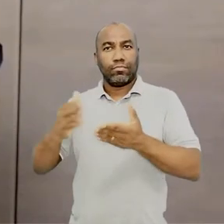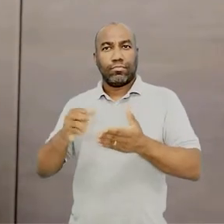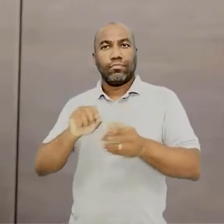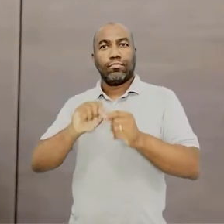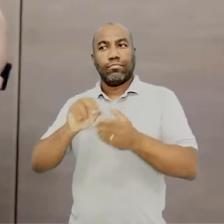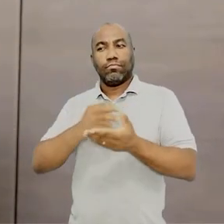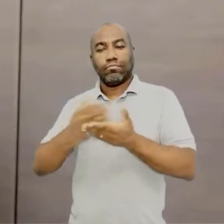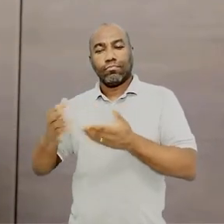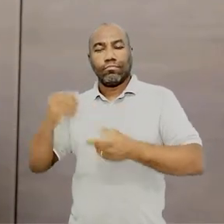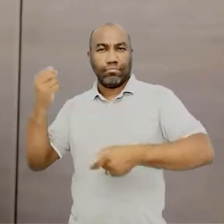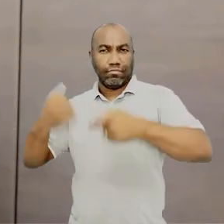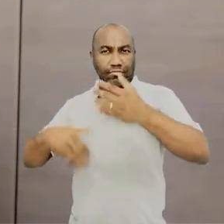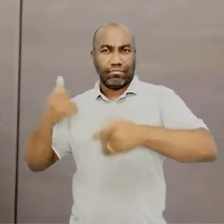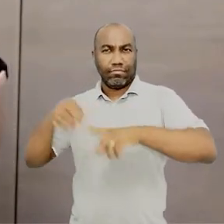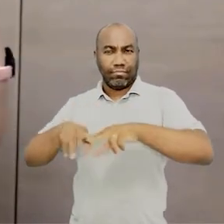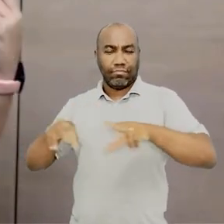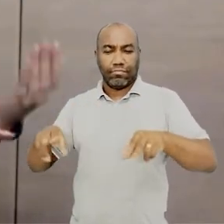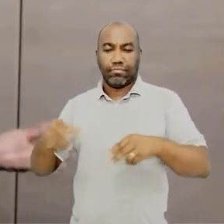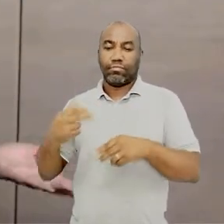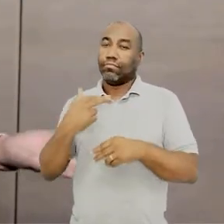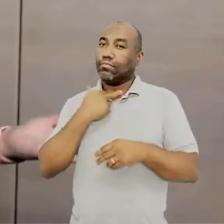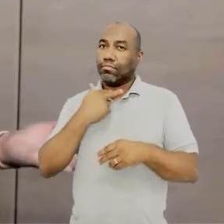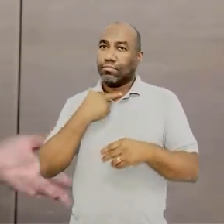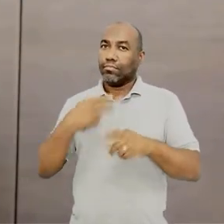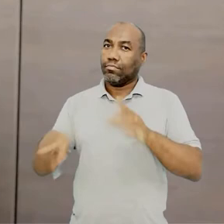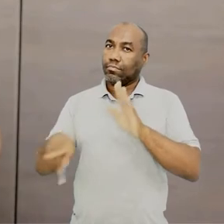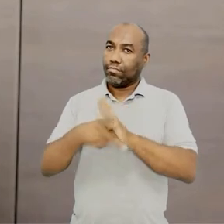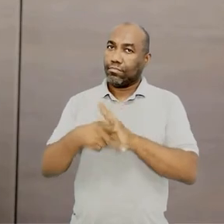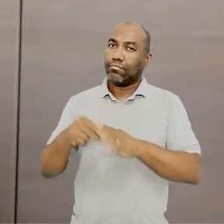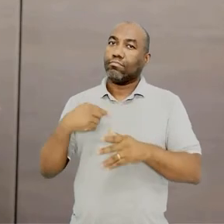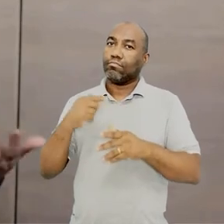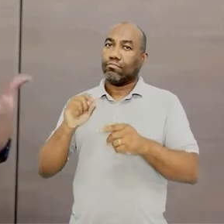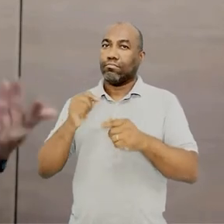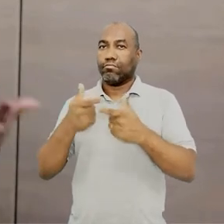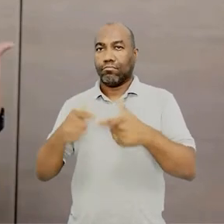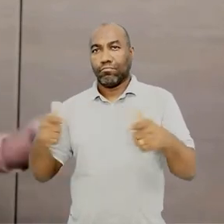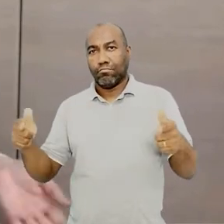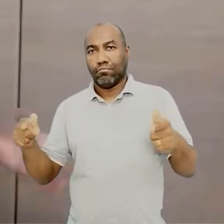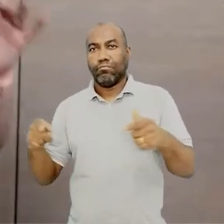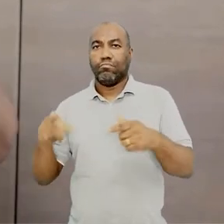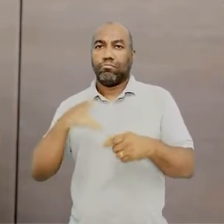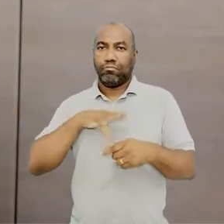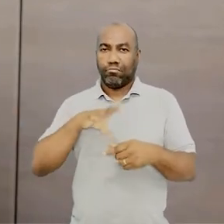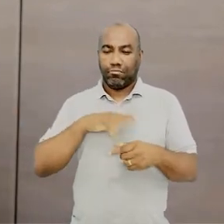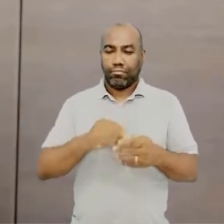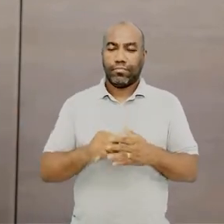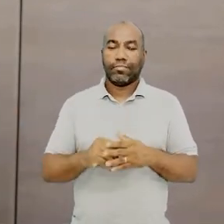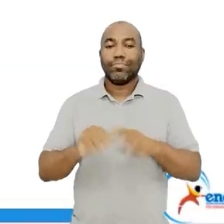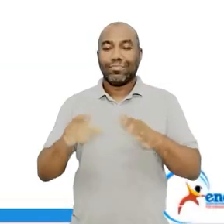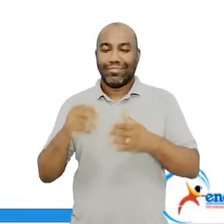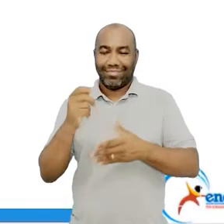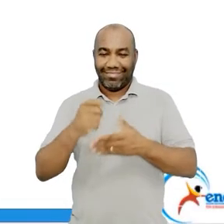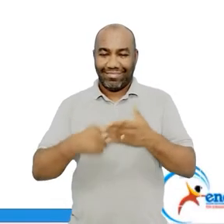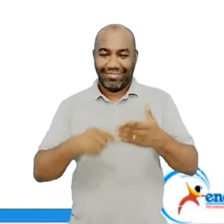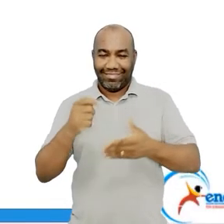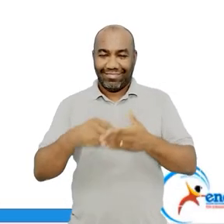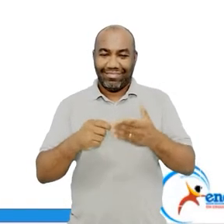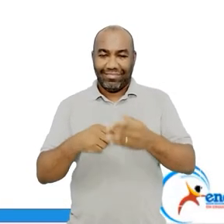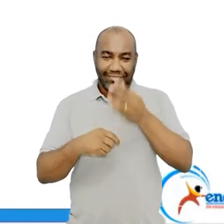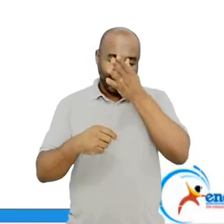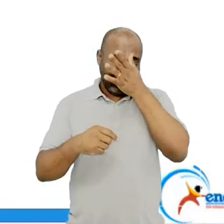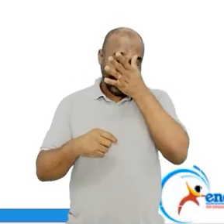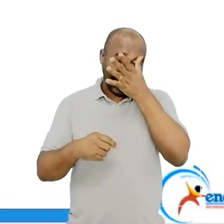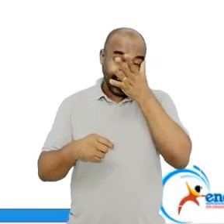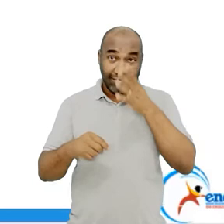E eu não posso começar frase, essa é a regra da língua portuguesa, com o pronome oblíquo. Nesses versinhos, tá?